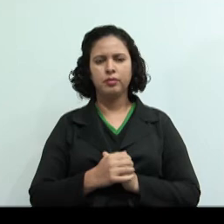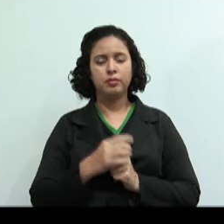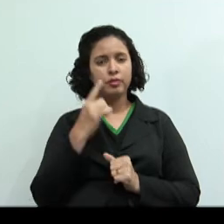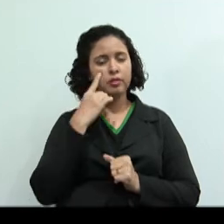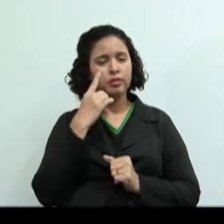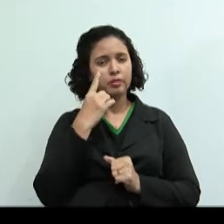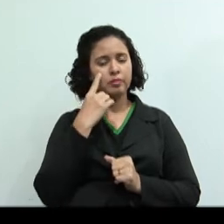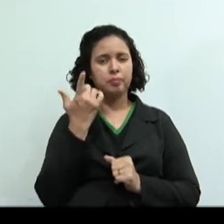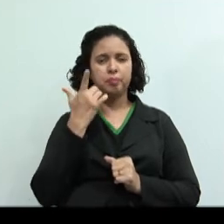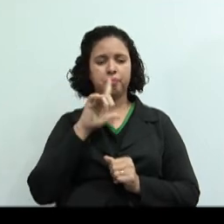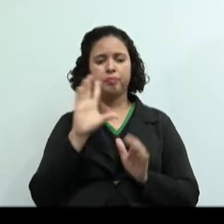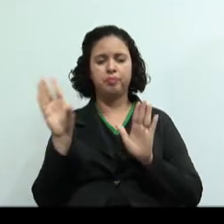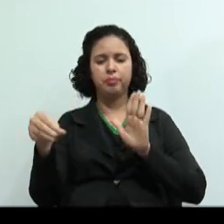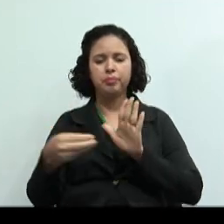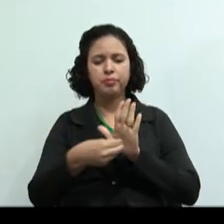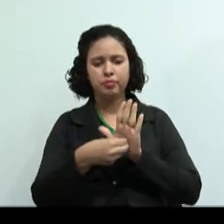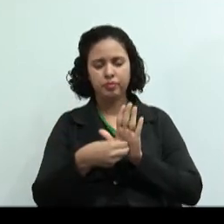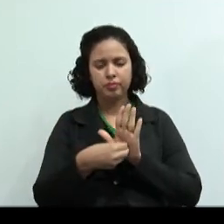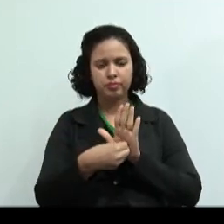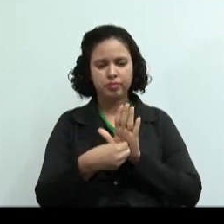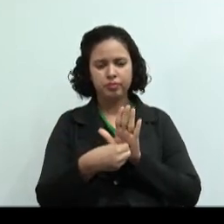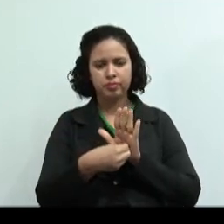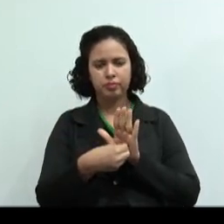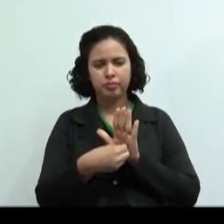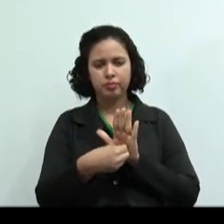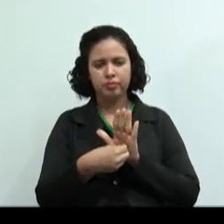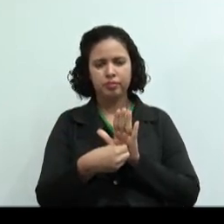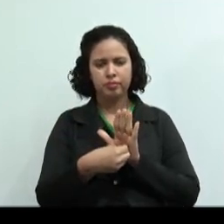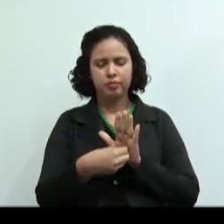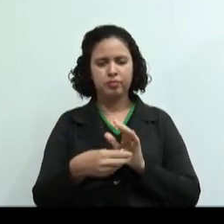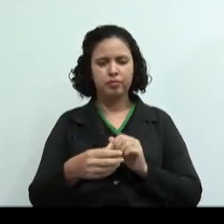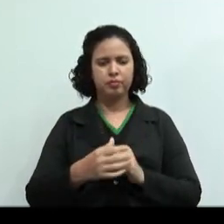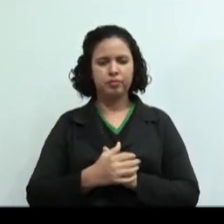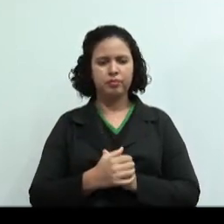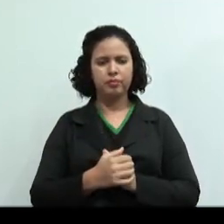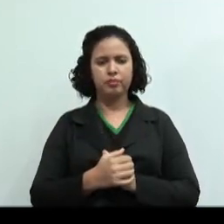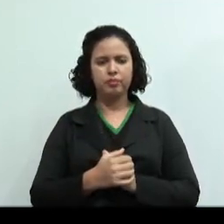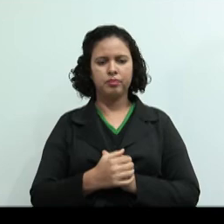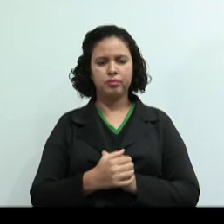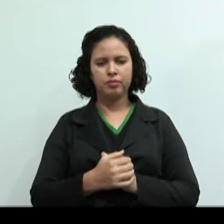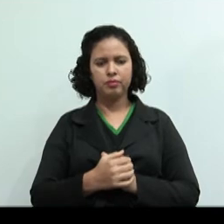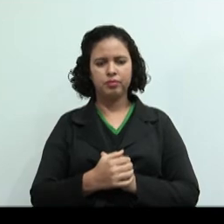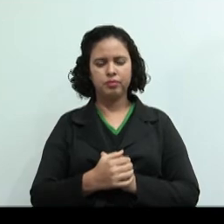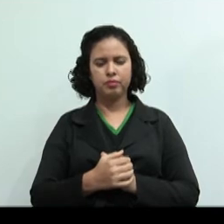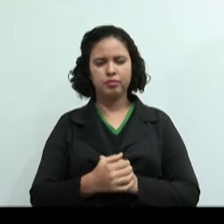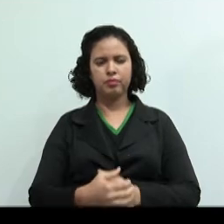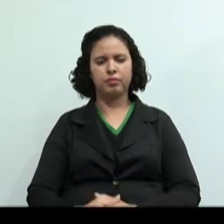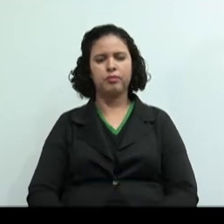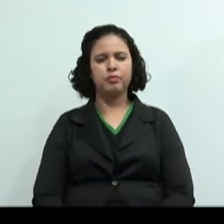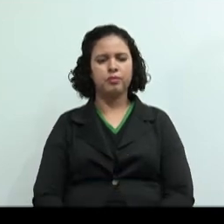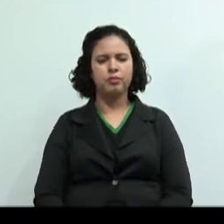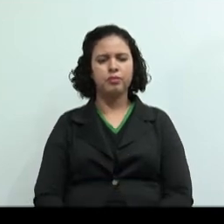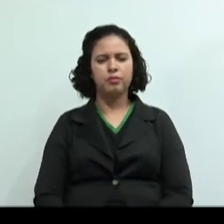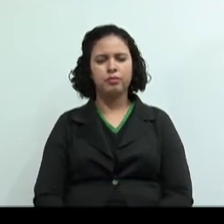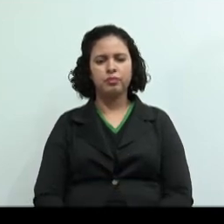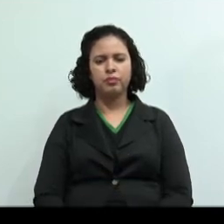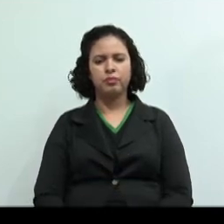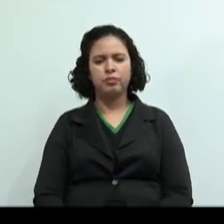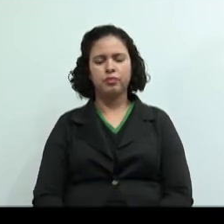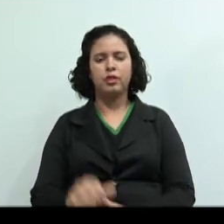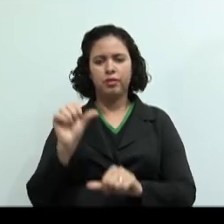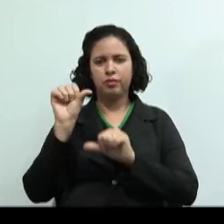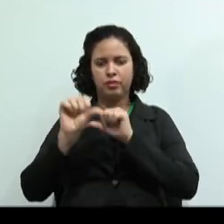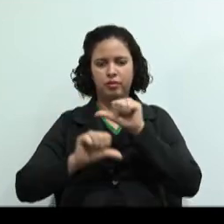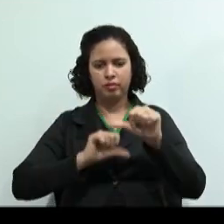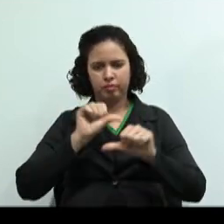consigo aqui. E eles colocaram o valor de R$ 38 mil também. É, aqui ó, os custos diretos vão ser R